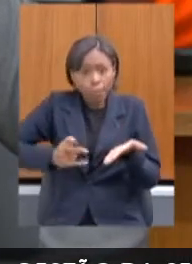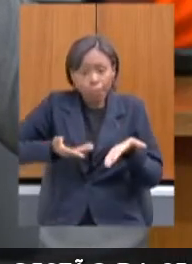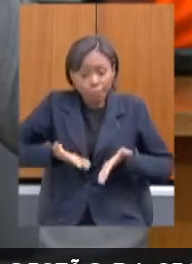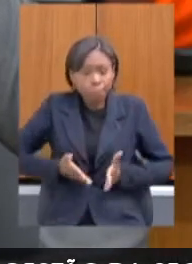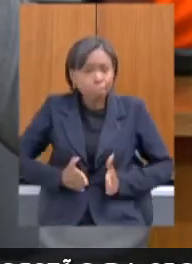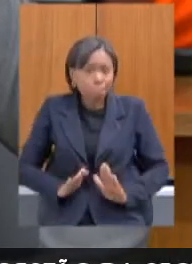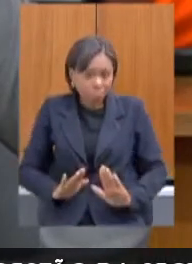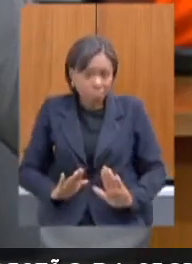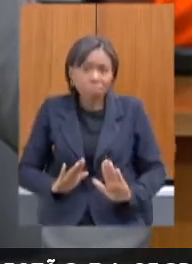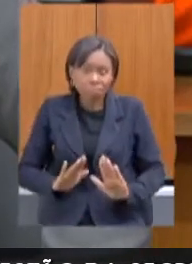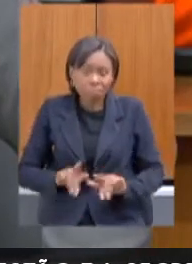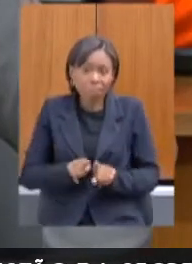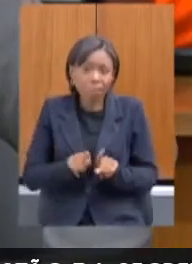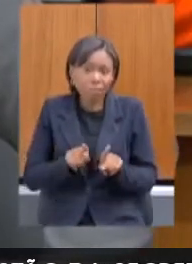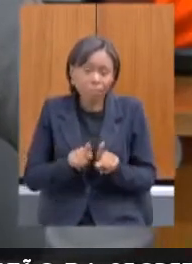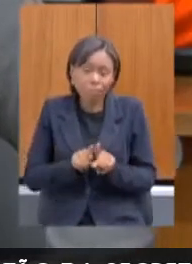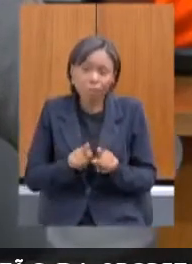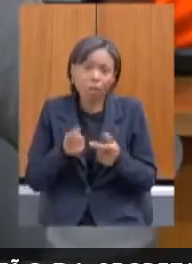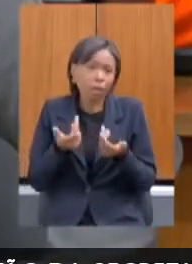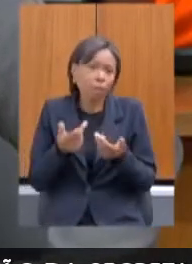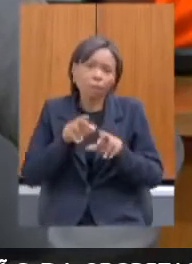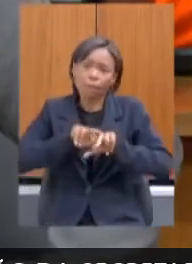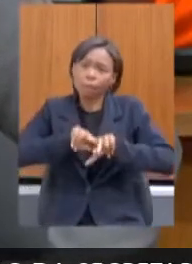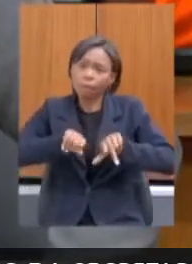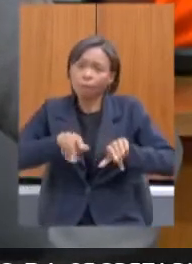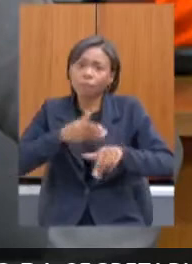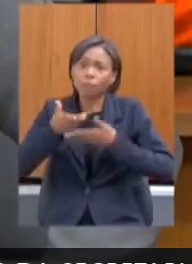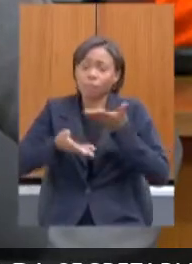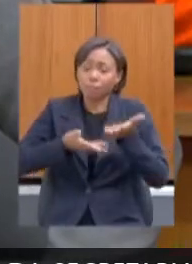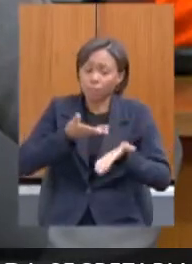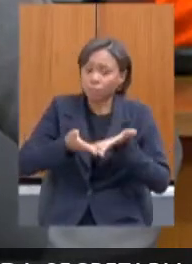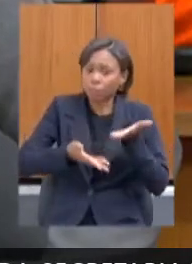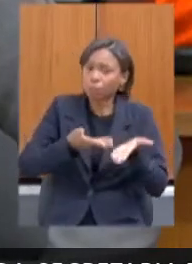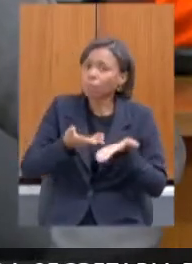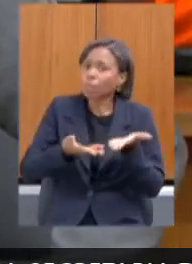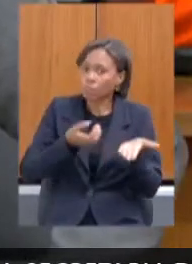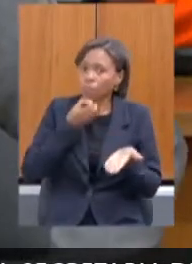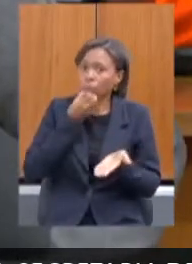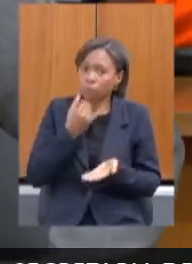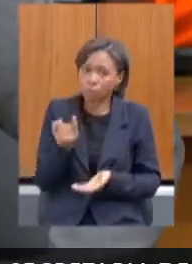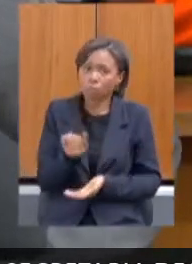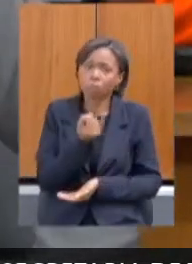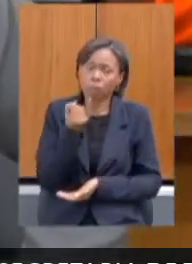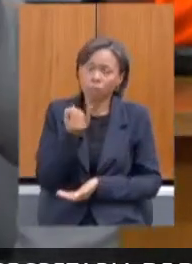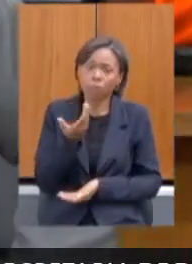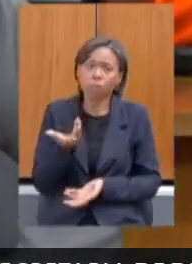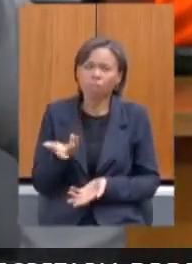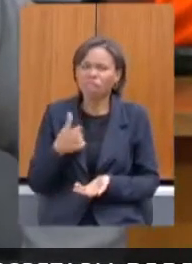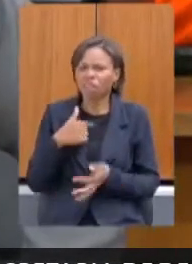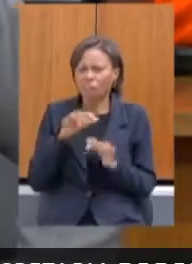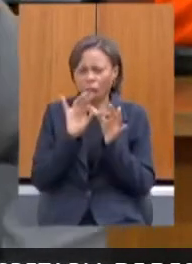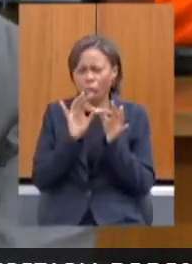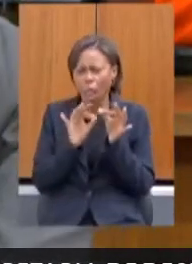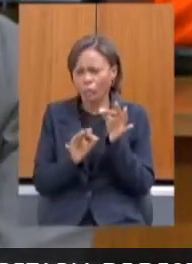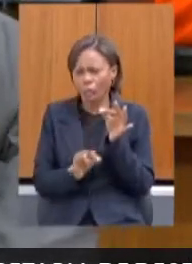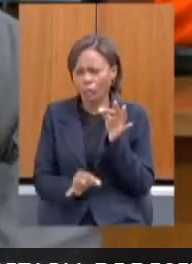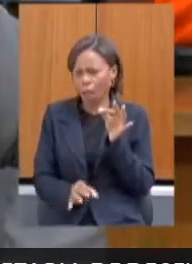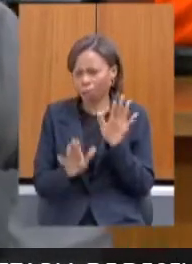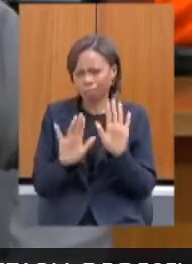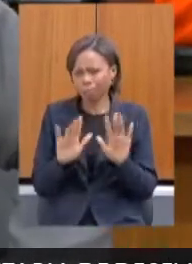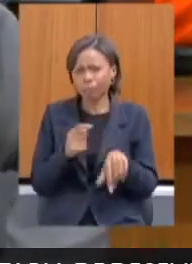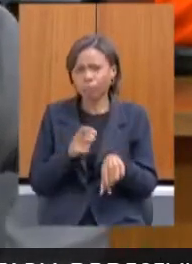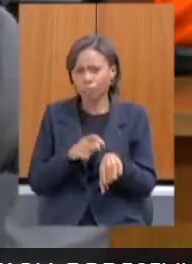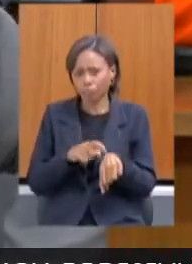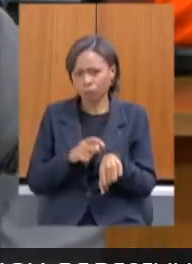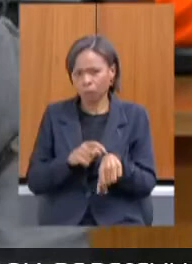atendimentos e de questões importantes. Então, presidente, eu não vou me delongar mais, porque eu sei do tempo,